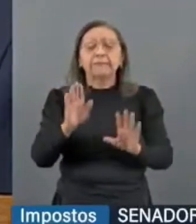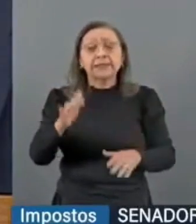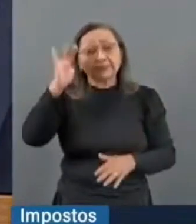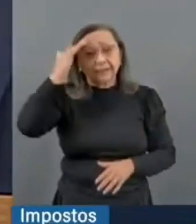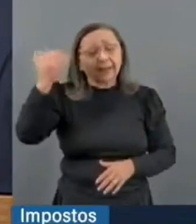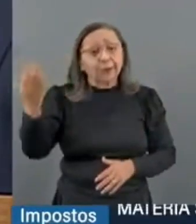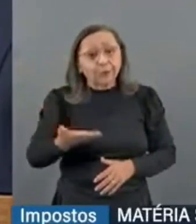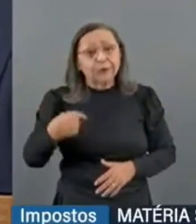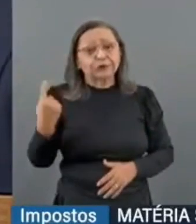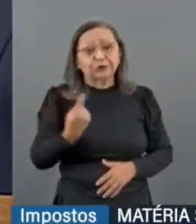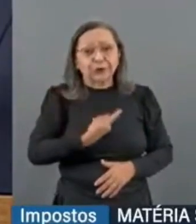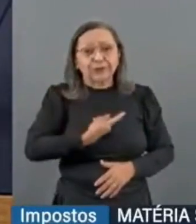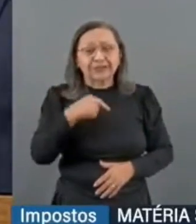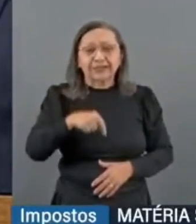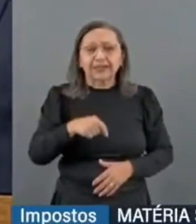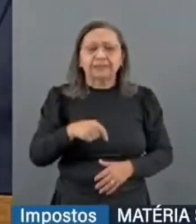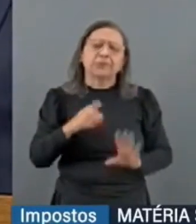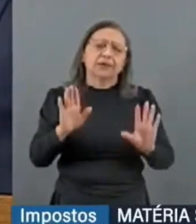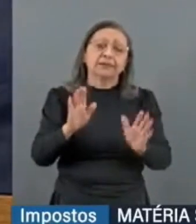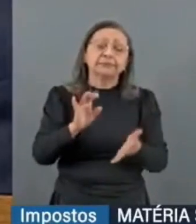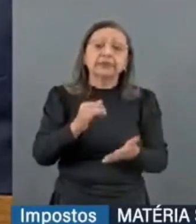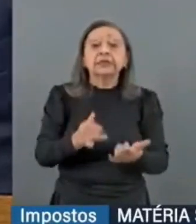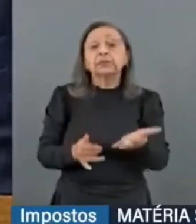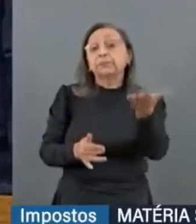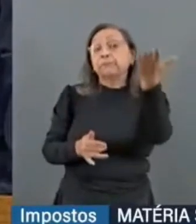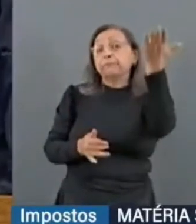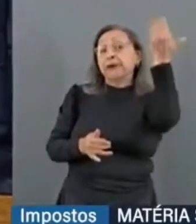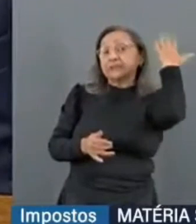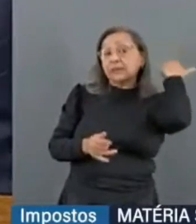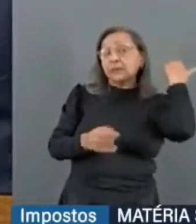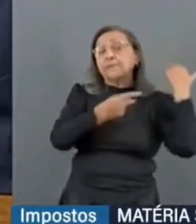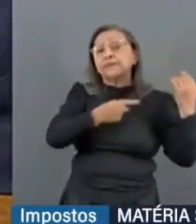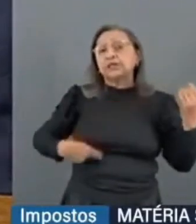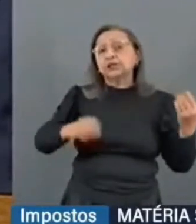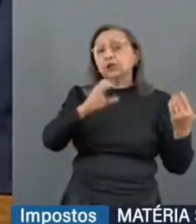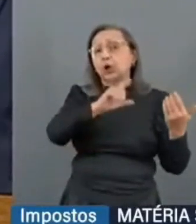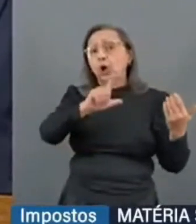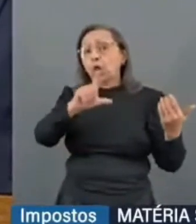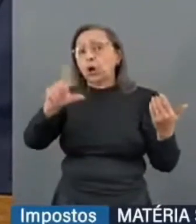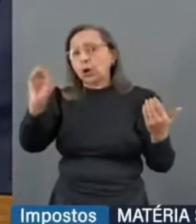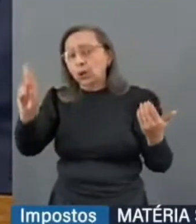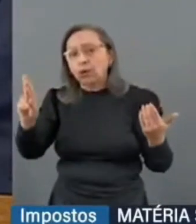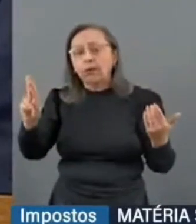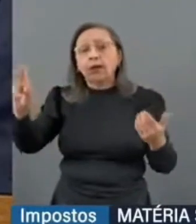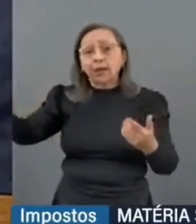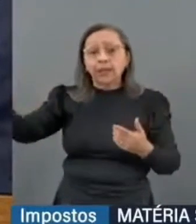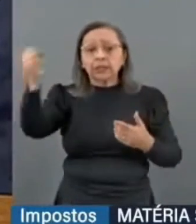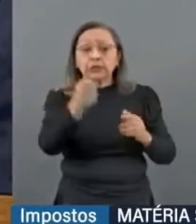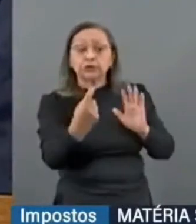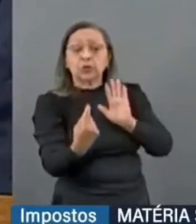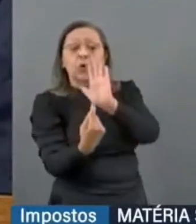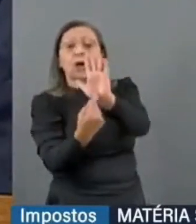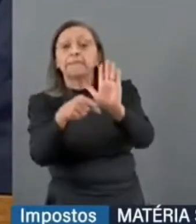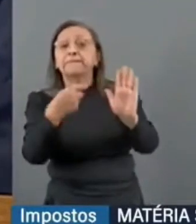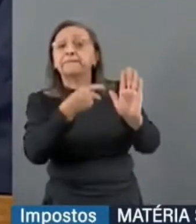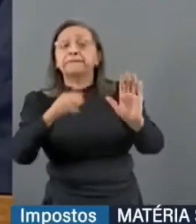que hoje nós, no passado, o presidente Collor de Mello indicou o seu primo e